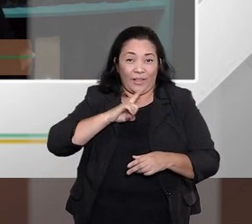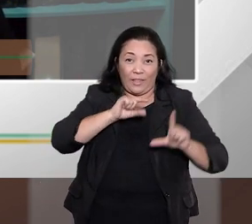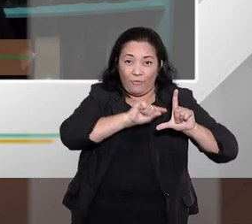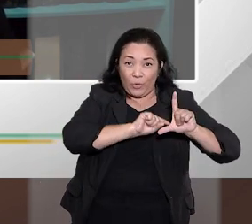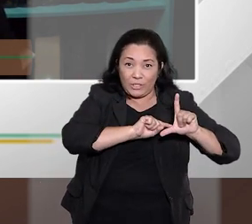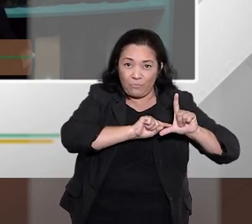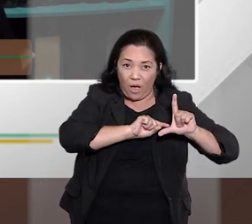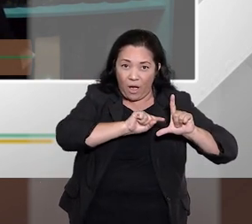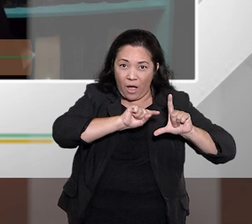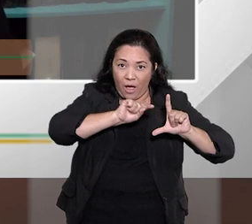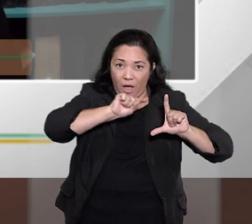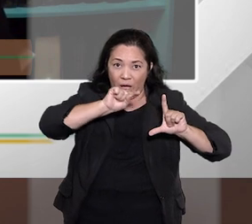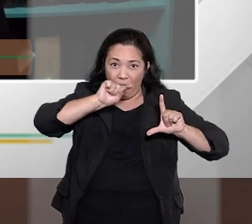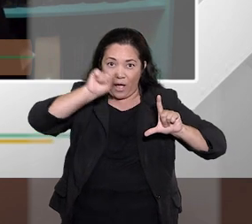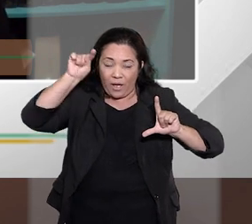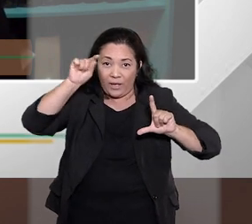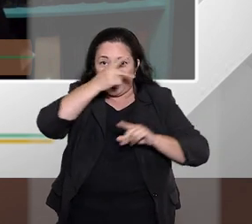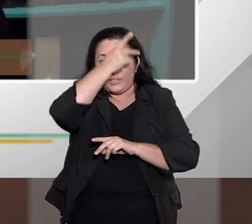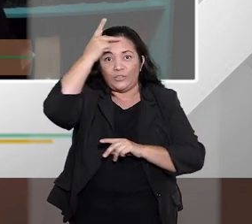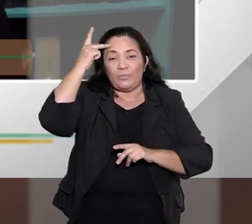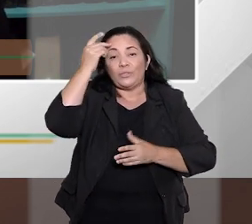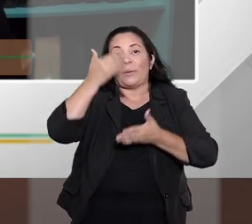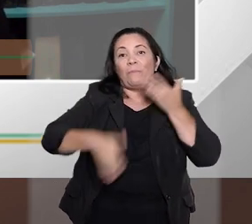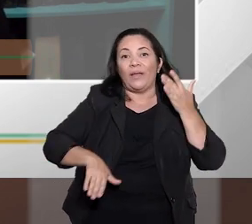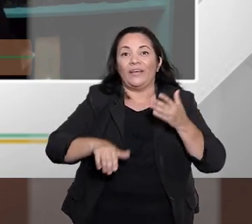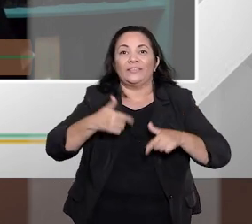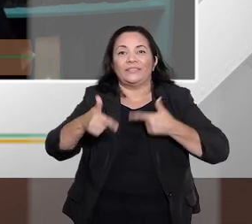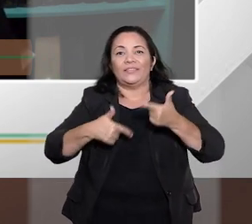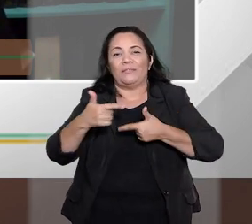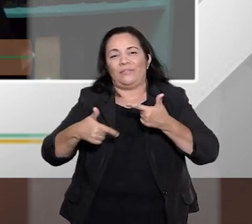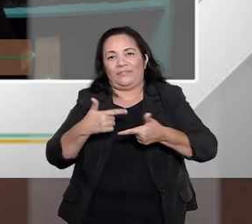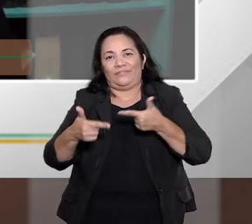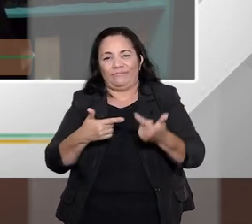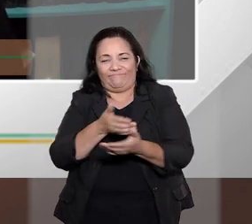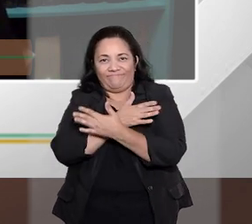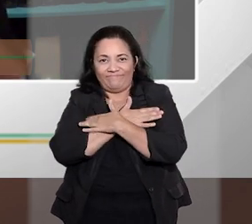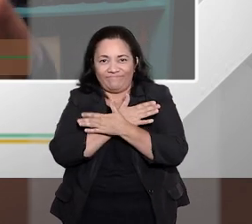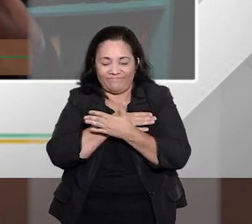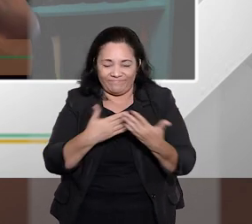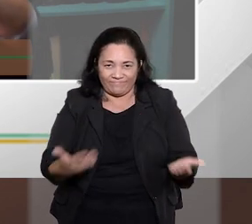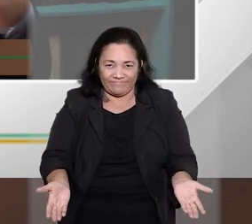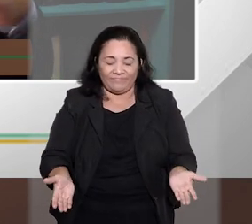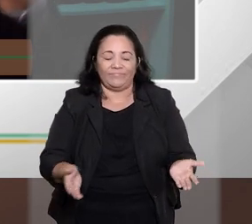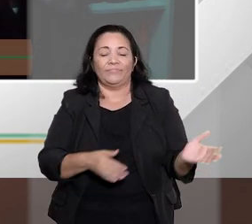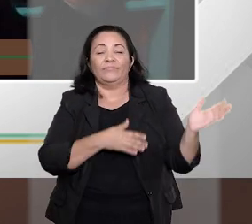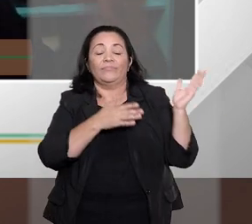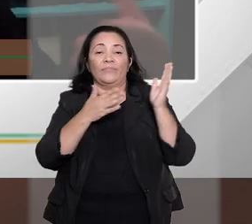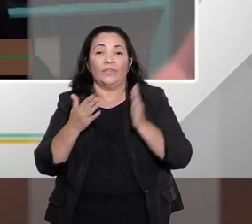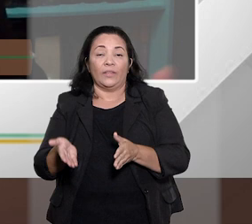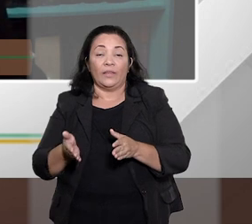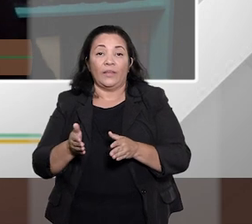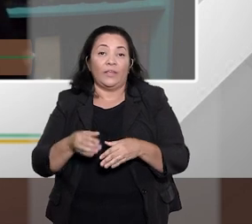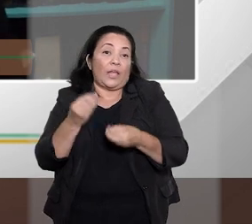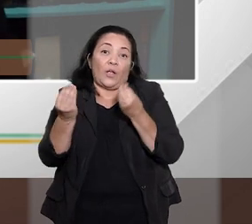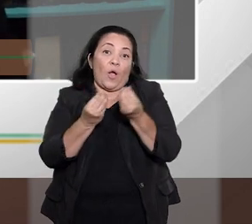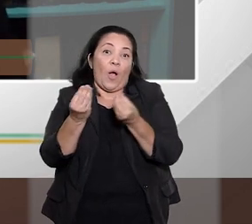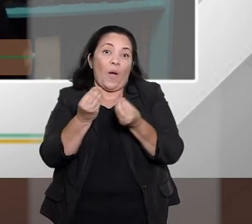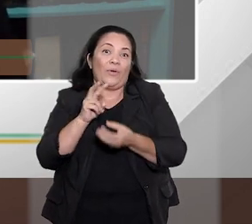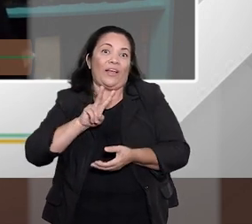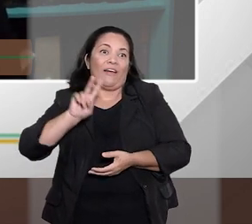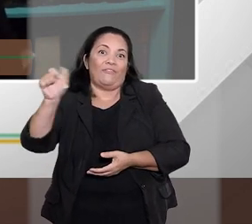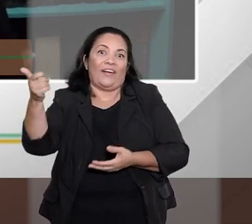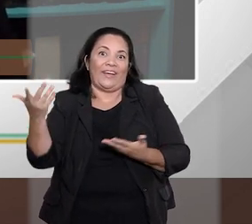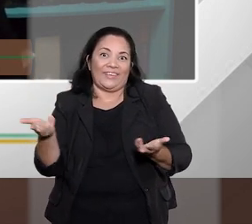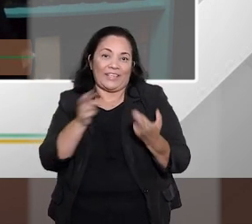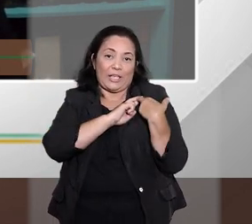Então, a pessoa perde o emprego, que dava em seu sustento,